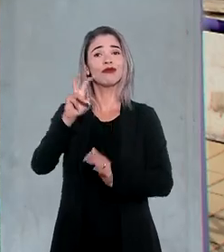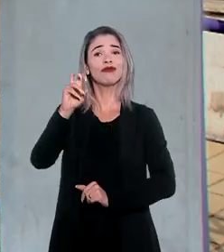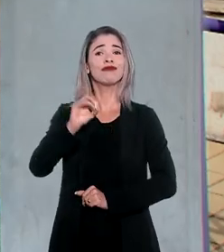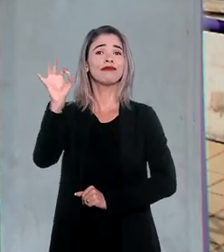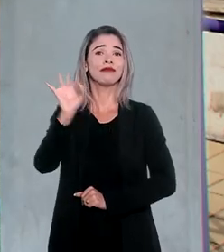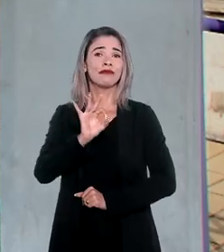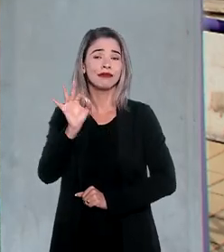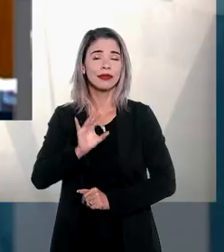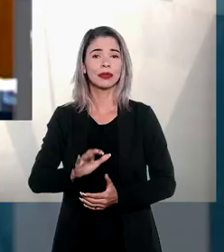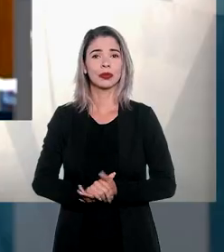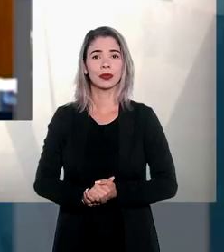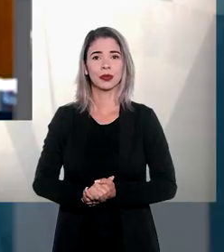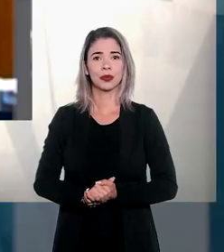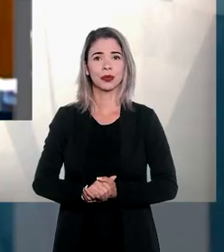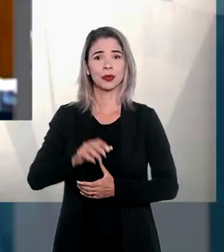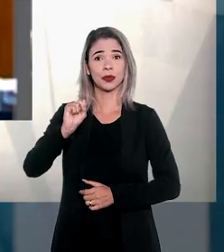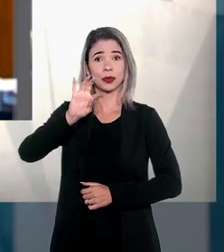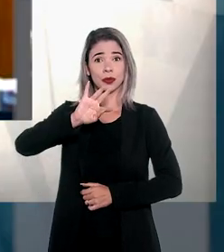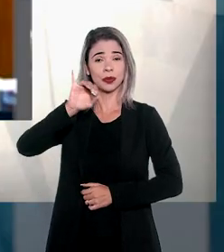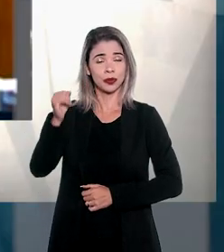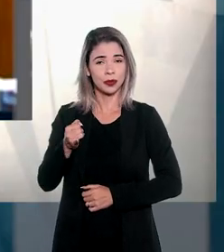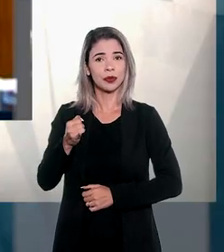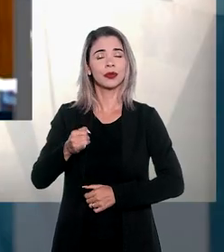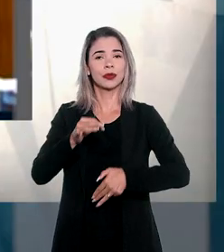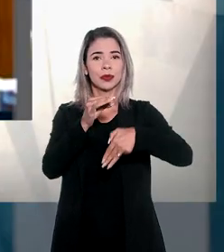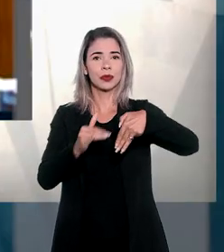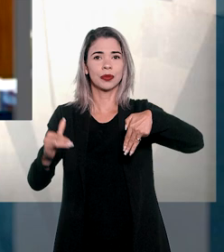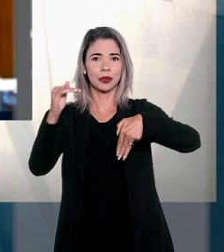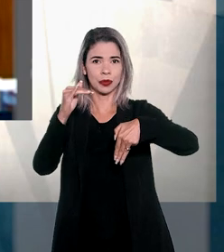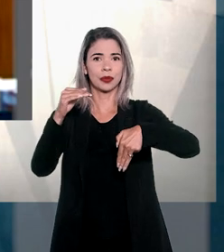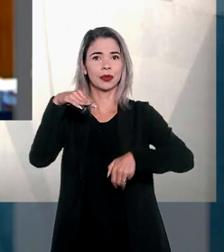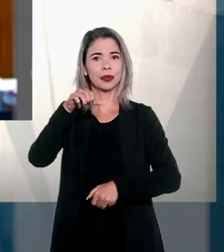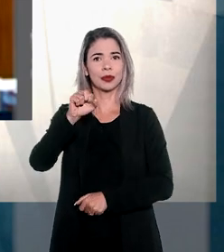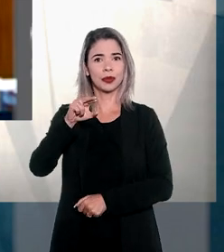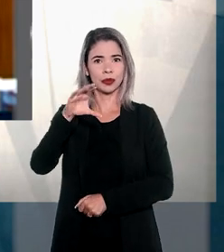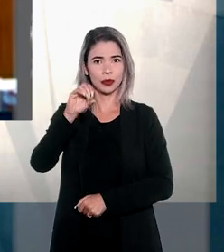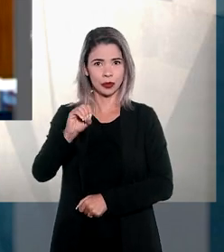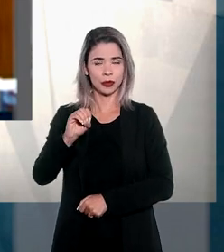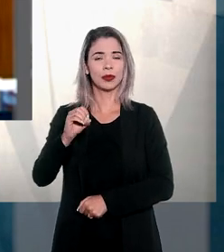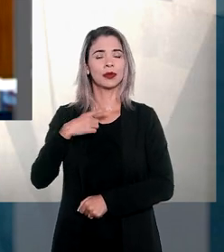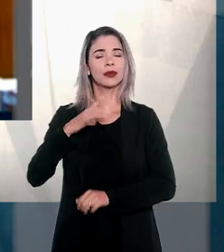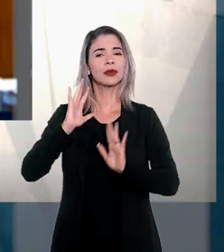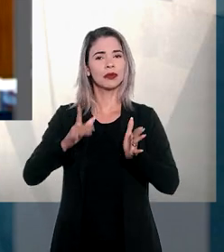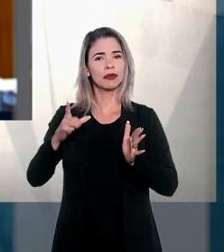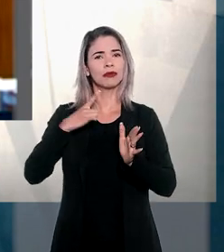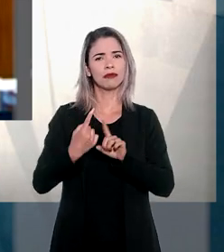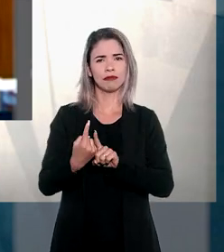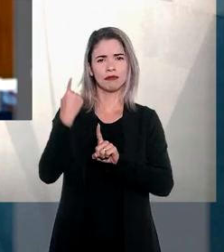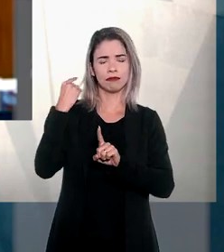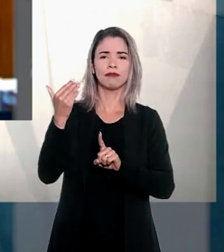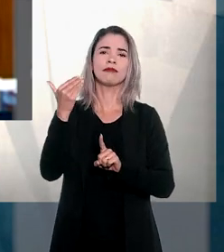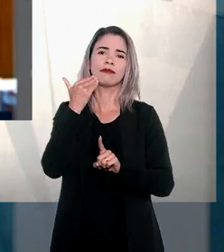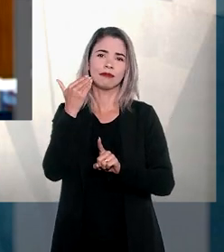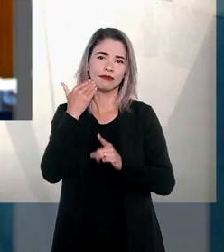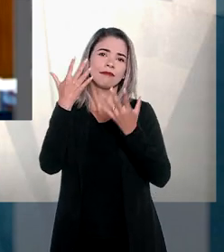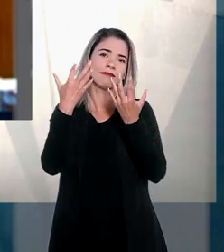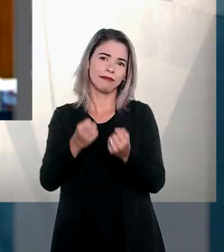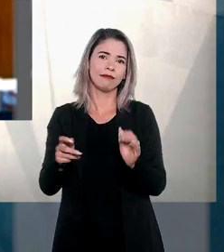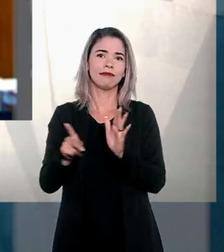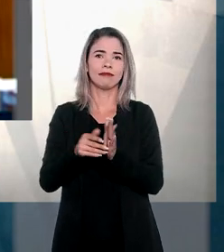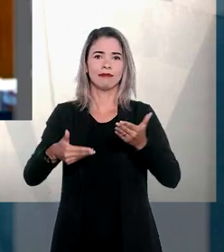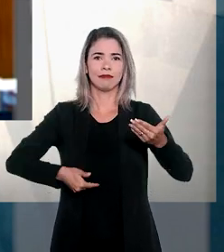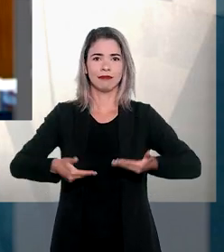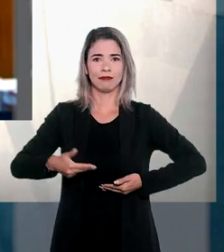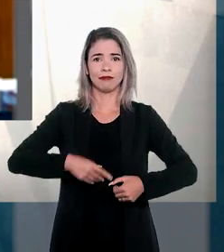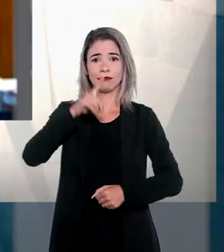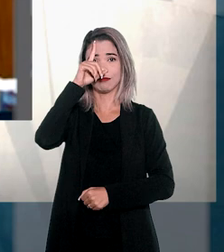50%. No STJ, o ministro Marco Busi destacou que o Tribunal de Origem, apesar de reconhecer a falha na prestação de